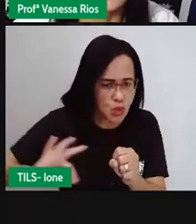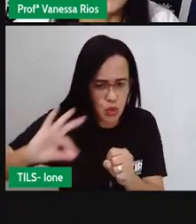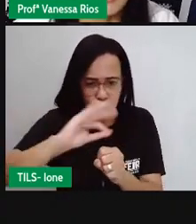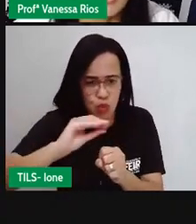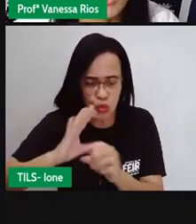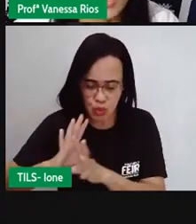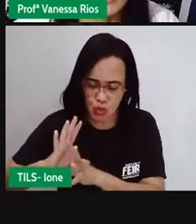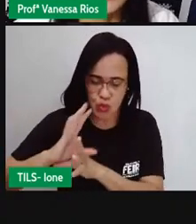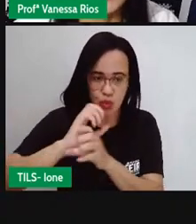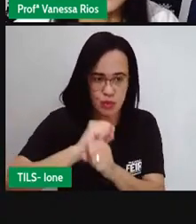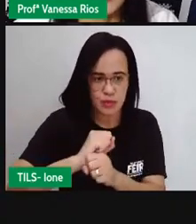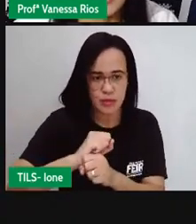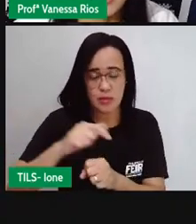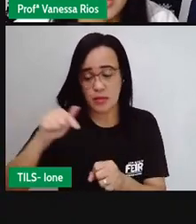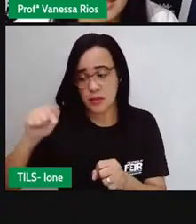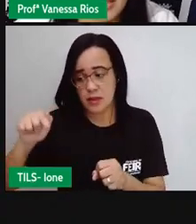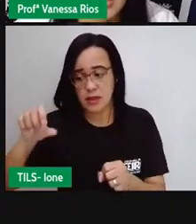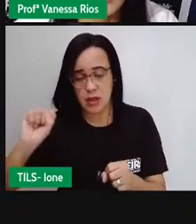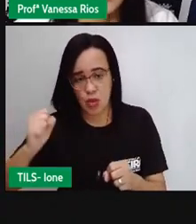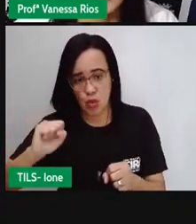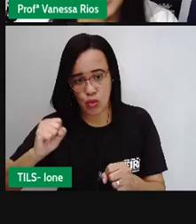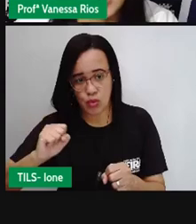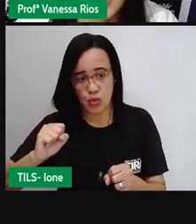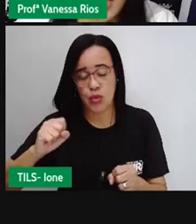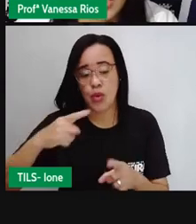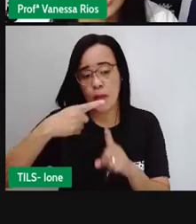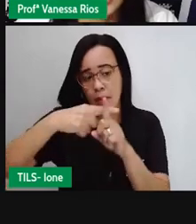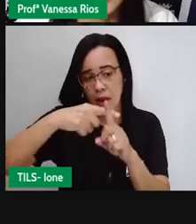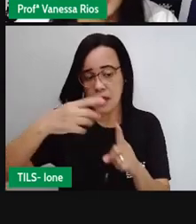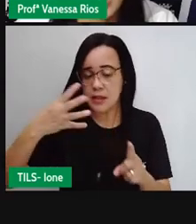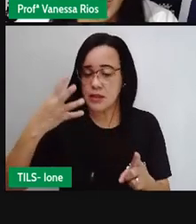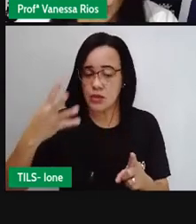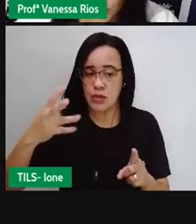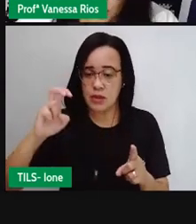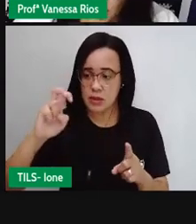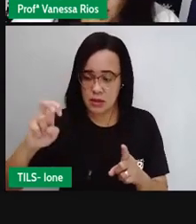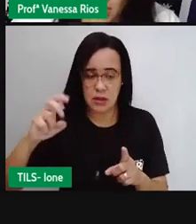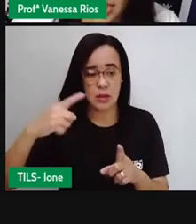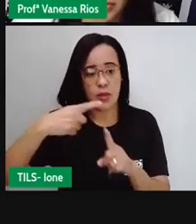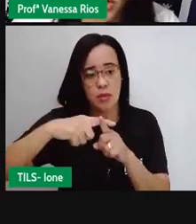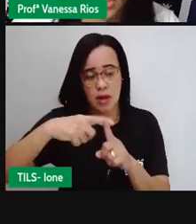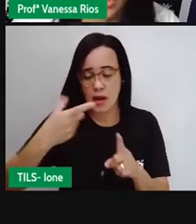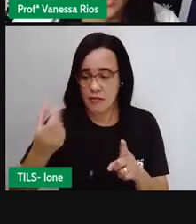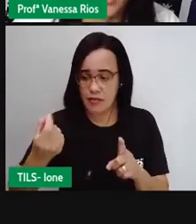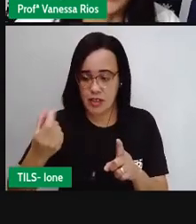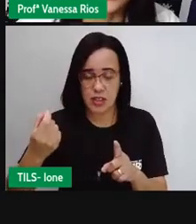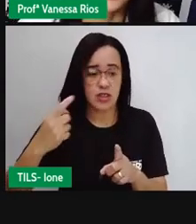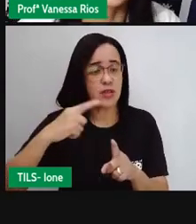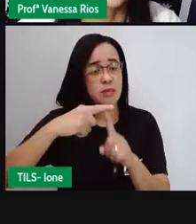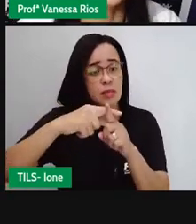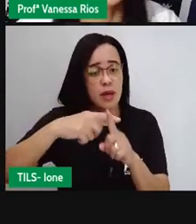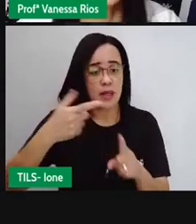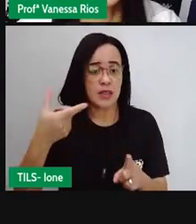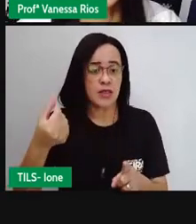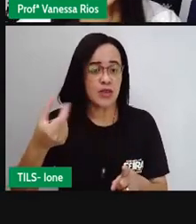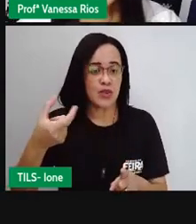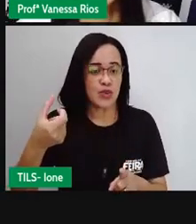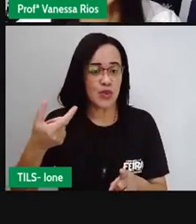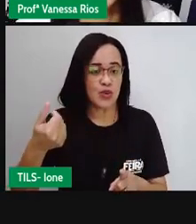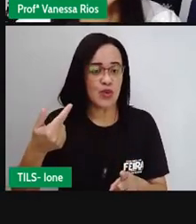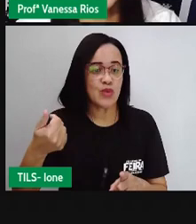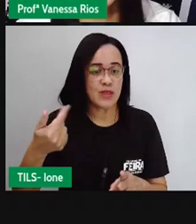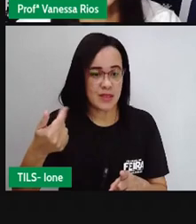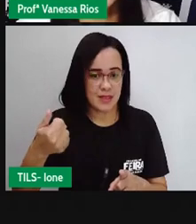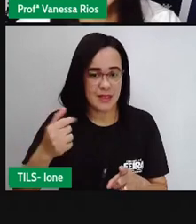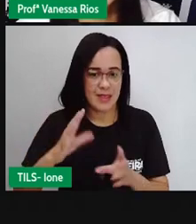setenta e oito mais quarenta e cinco mais vinte mais doze e a pró colocou a continha aqui armada pra gente